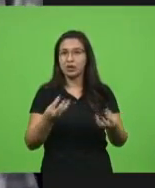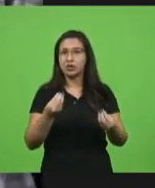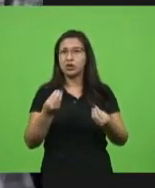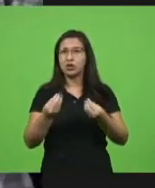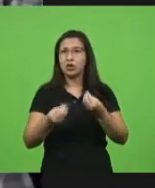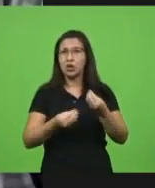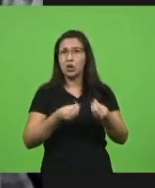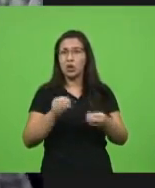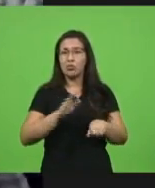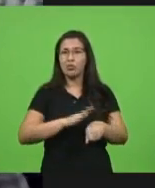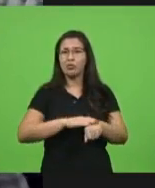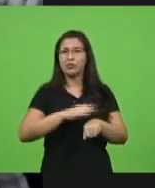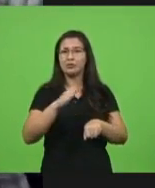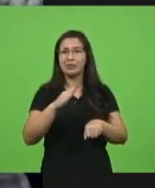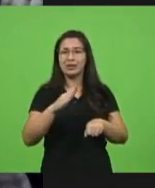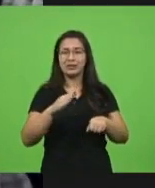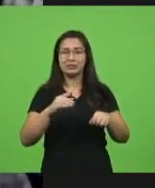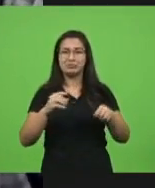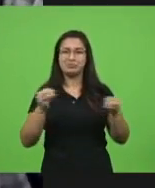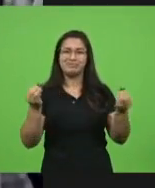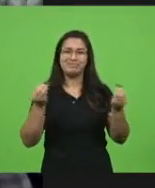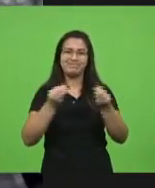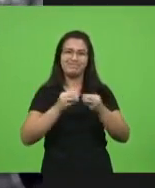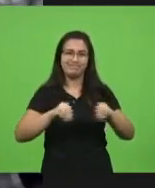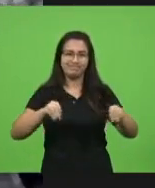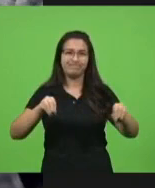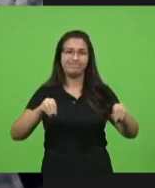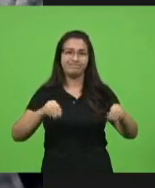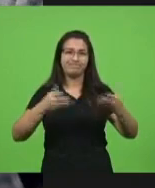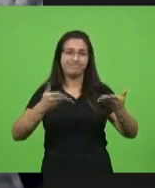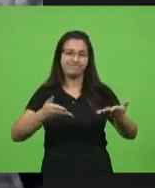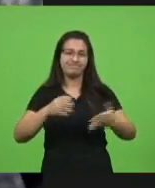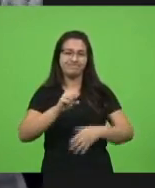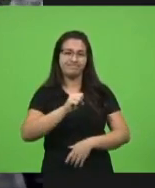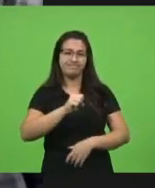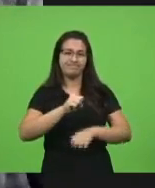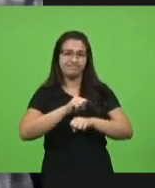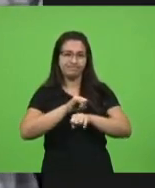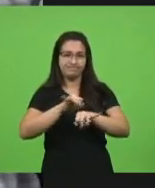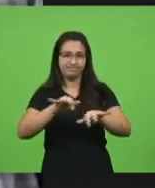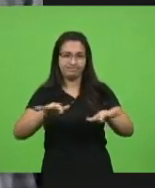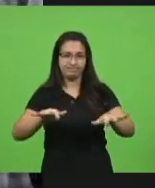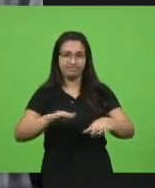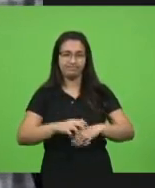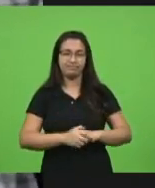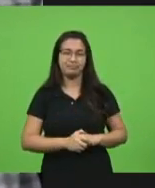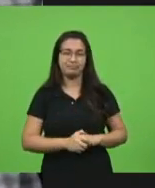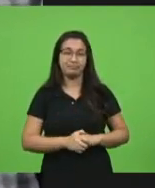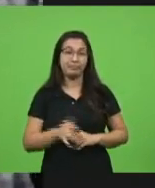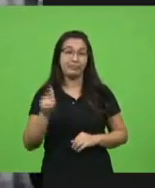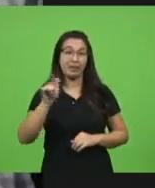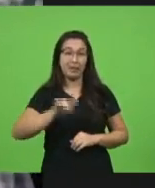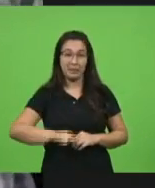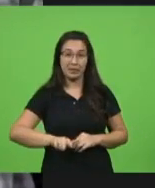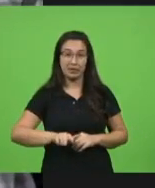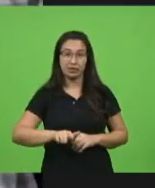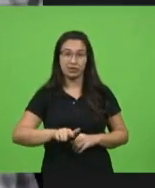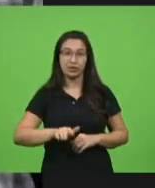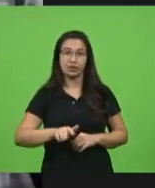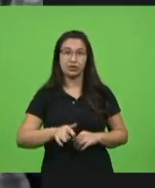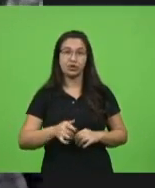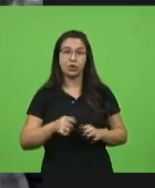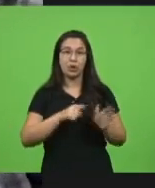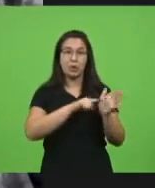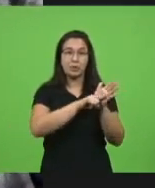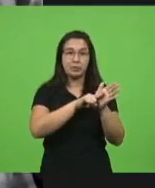afetados por essa pandemia. E também buscamos dados de países, como que